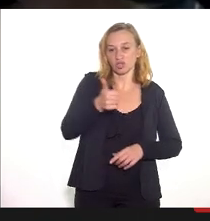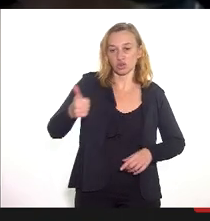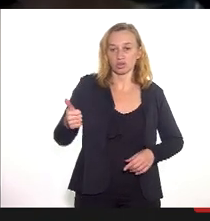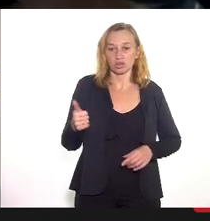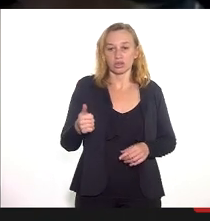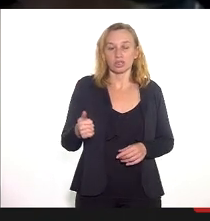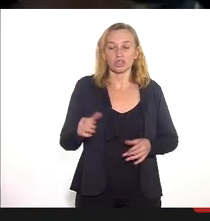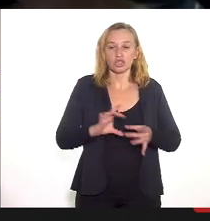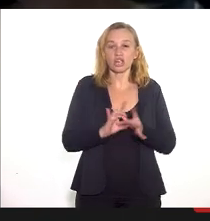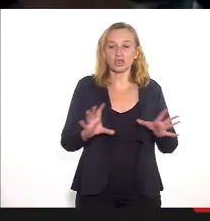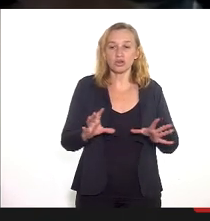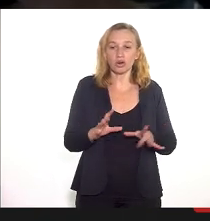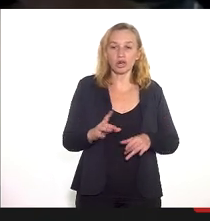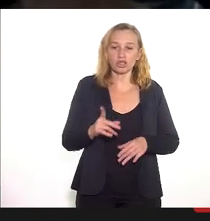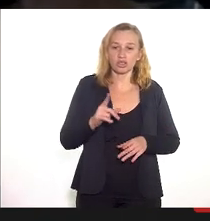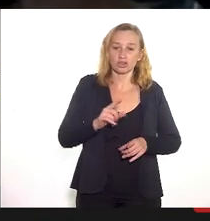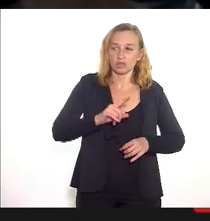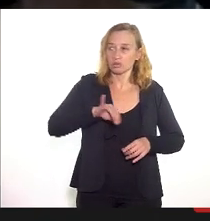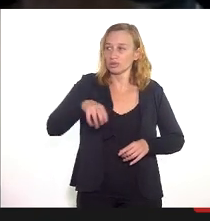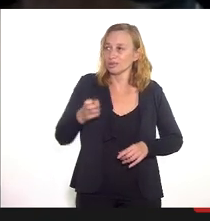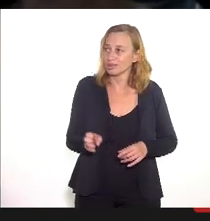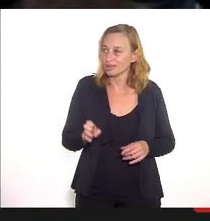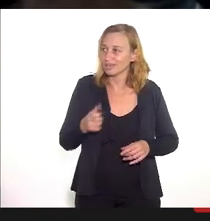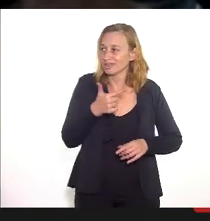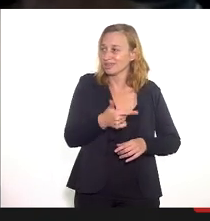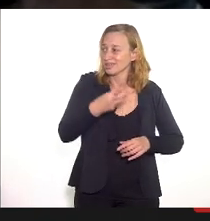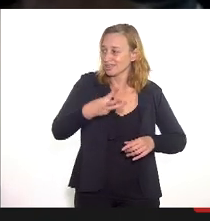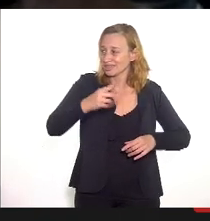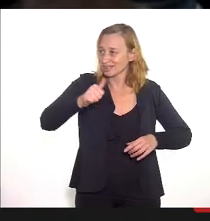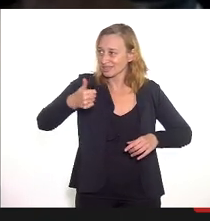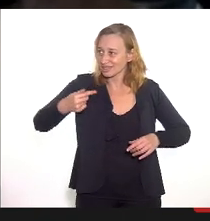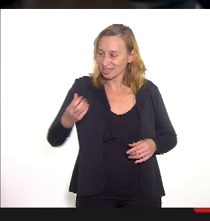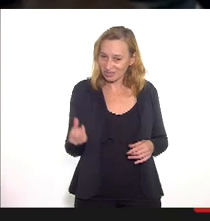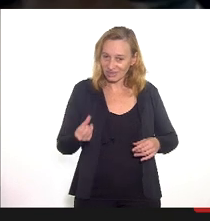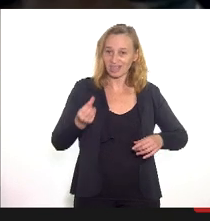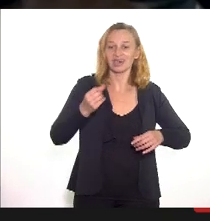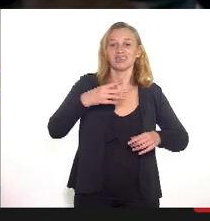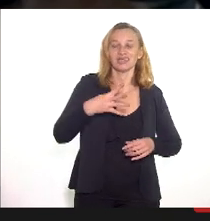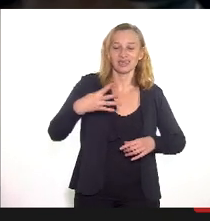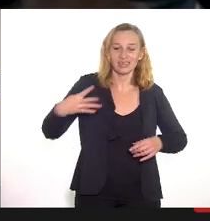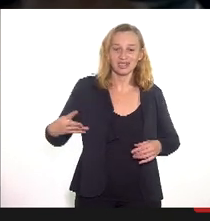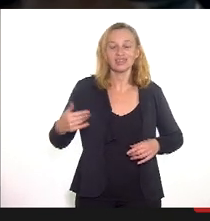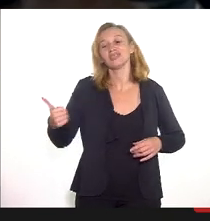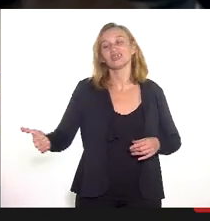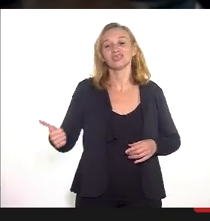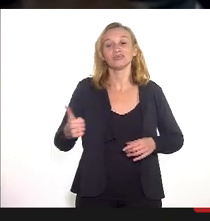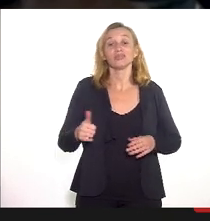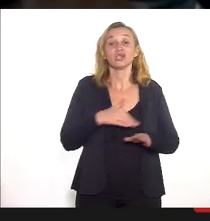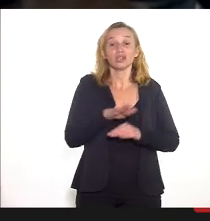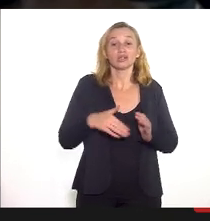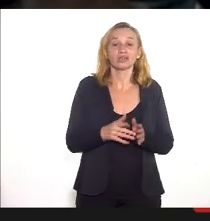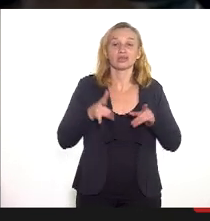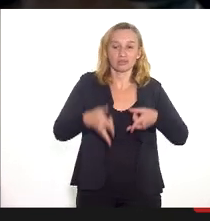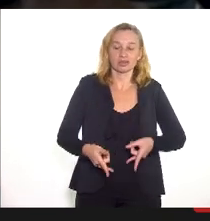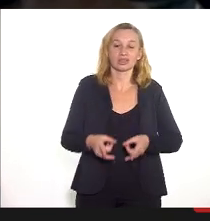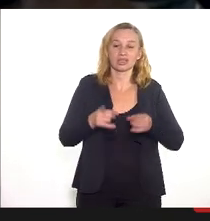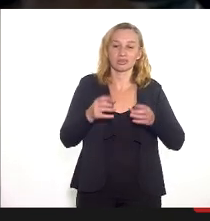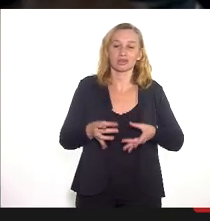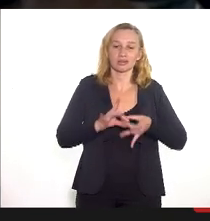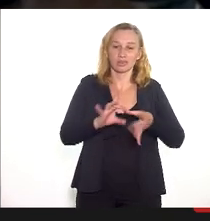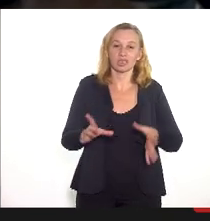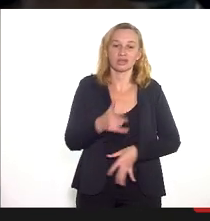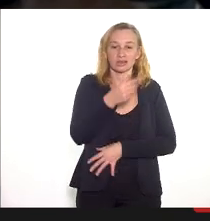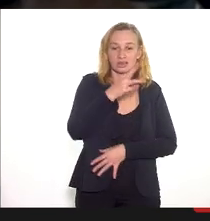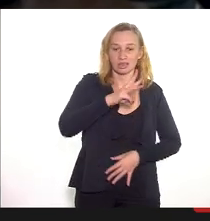deliberação CBRJ 6.364 de 22 de março de 2021 total de leitos disponíveis 3